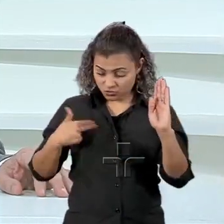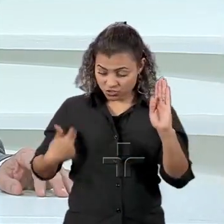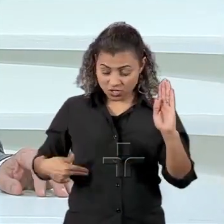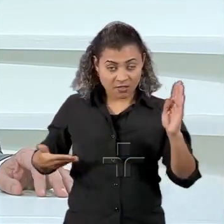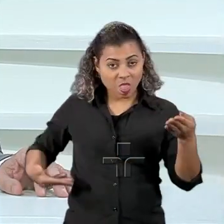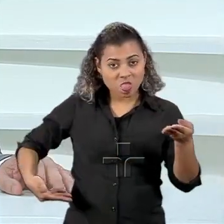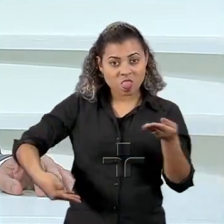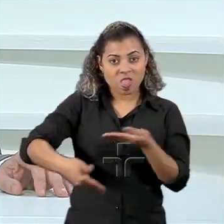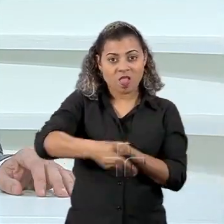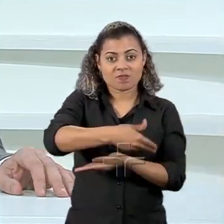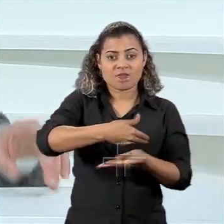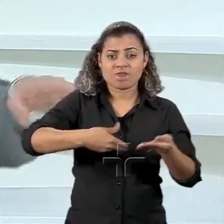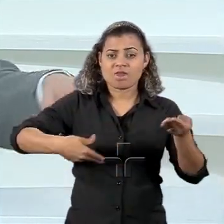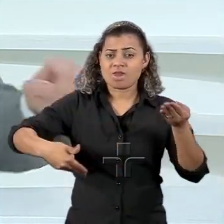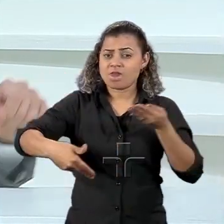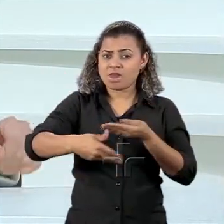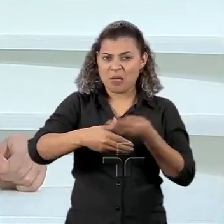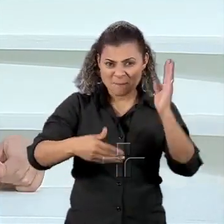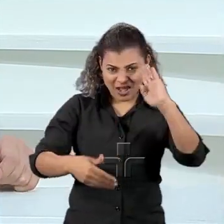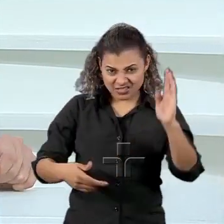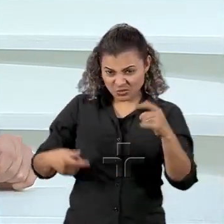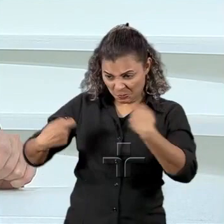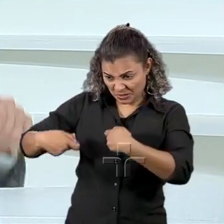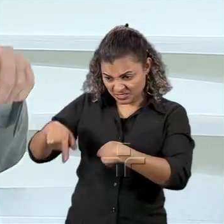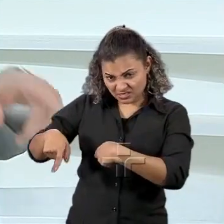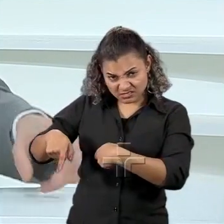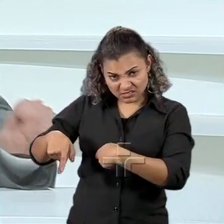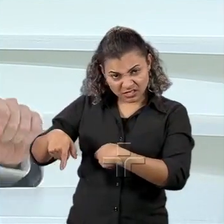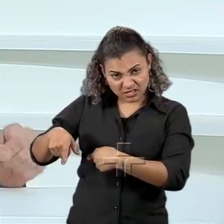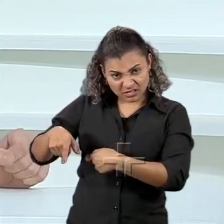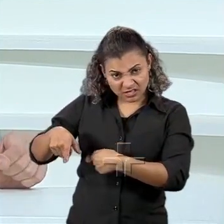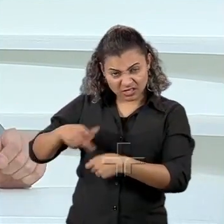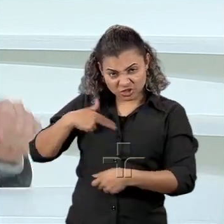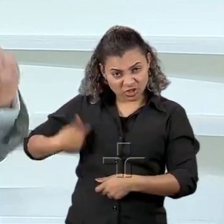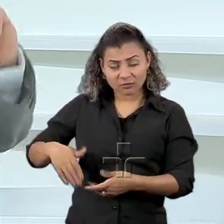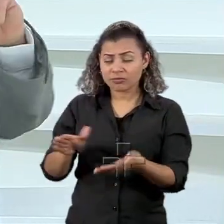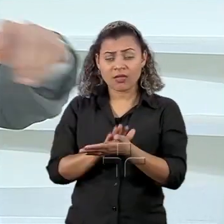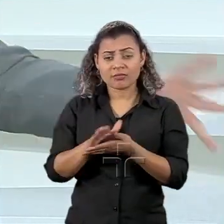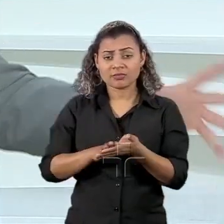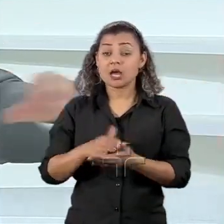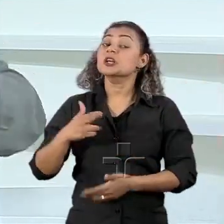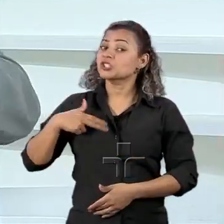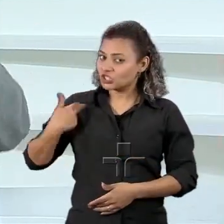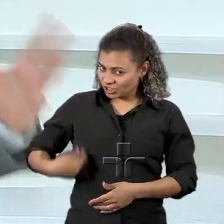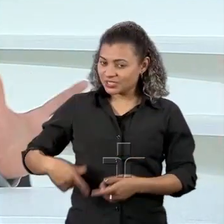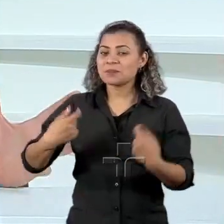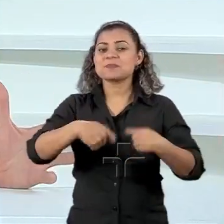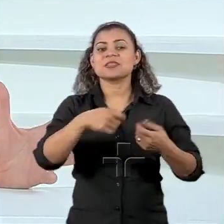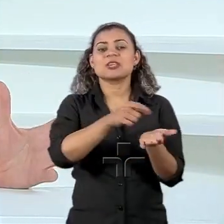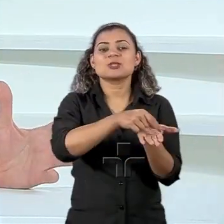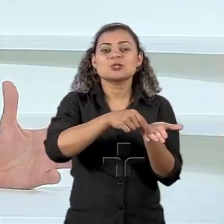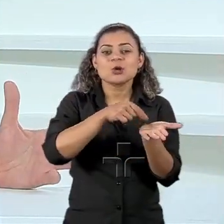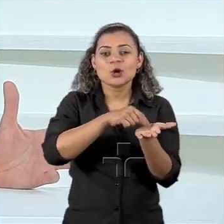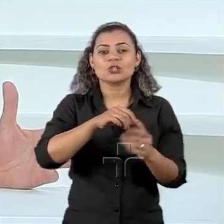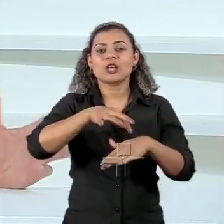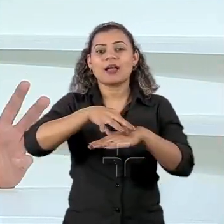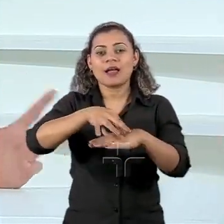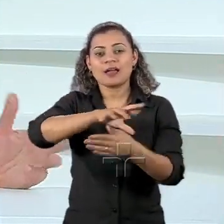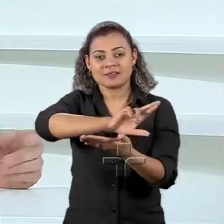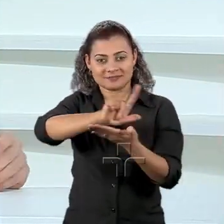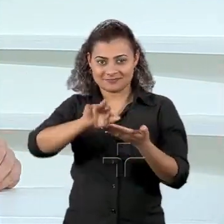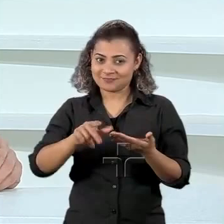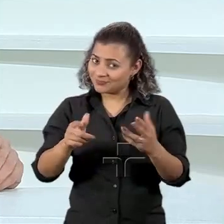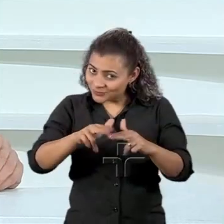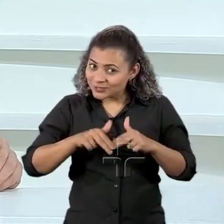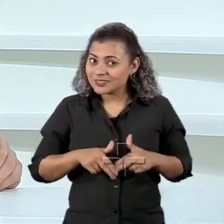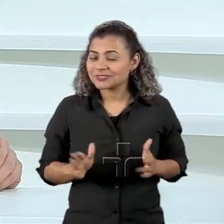interdependência. Porque o chinês precisa da soja, precisa da carne, precisa de... Todo o agro brasileiro que